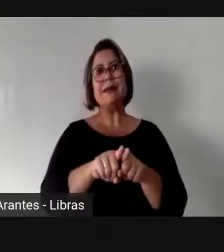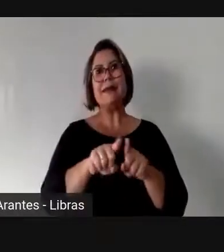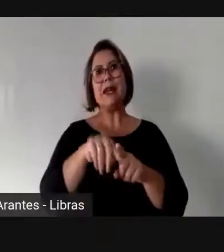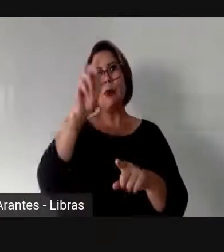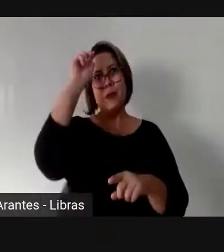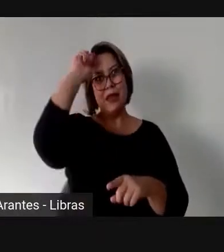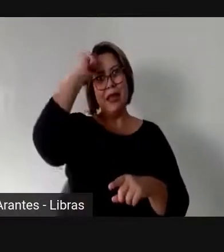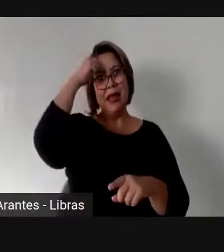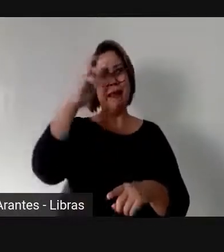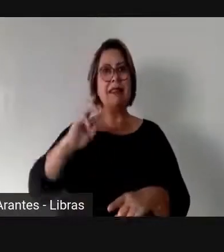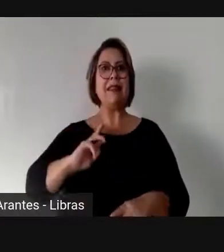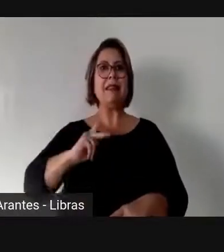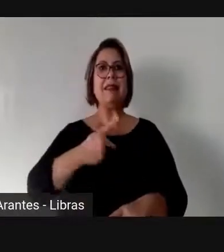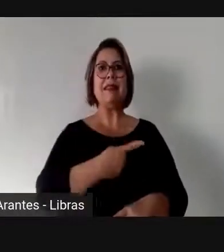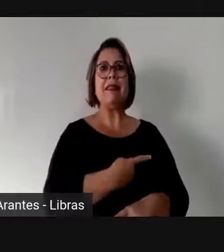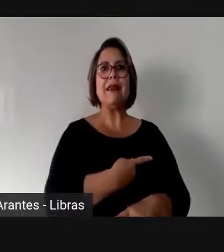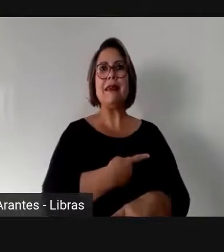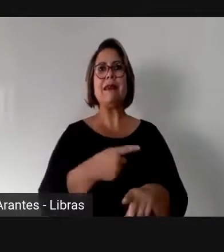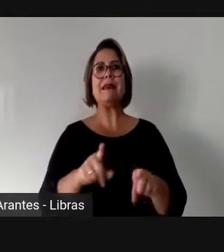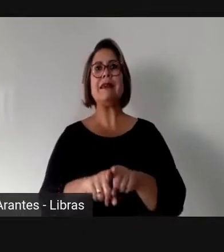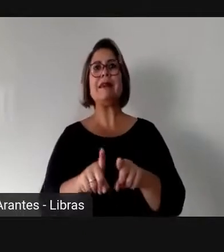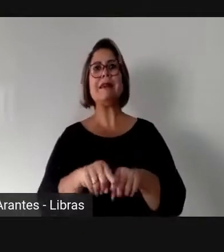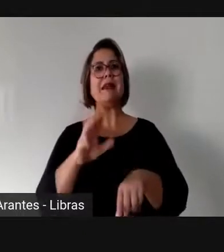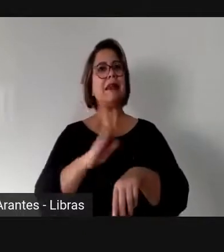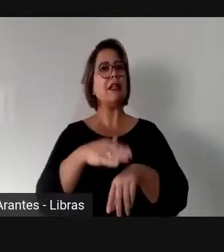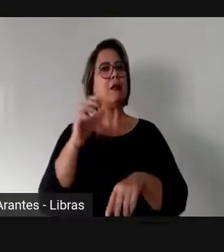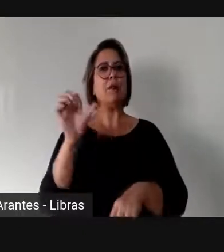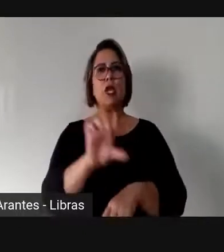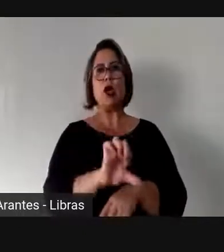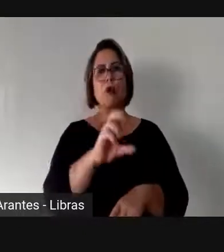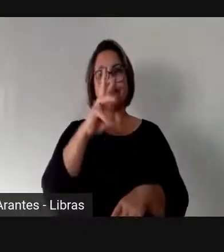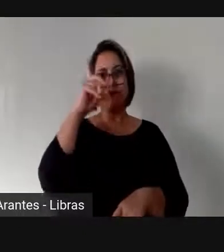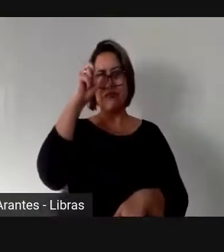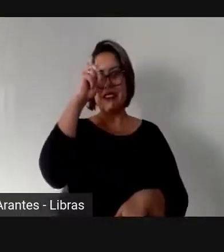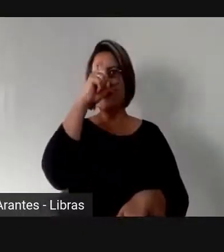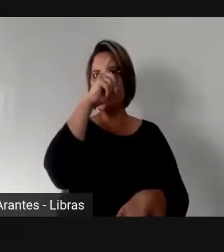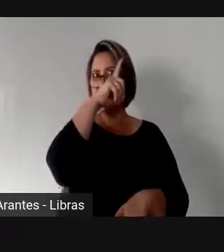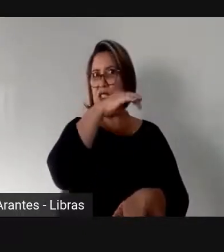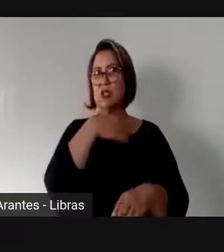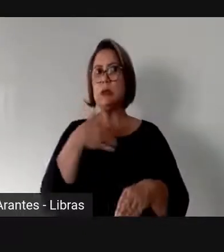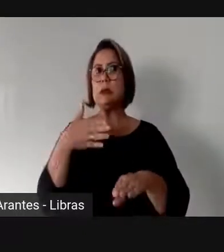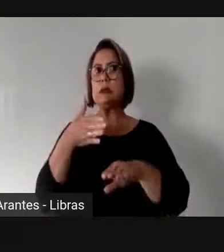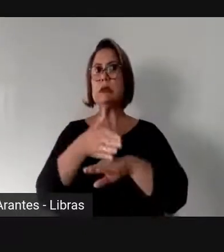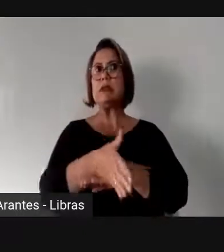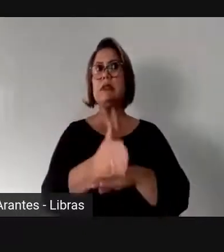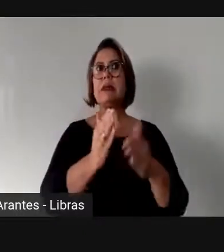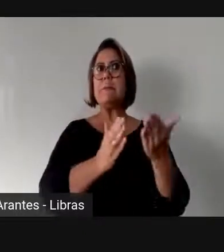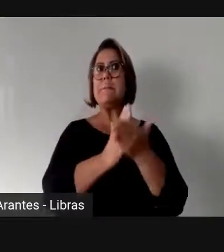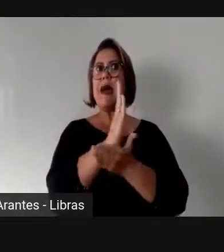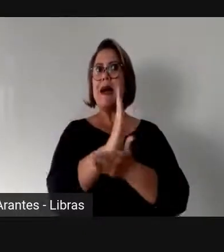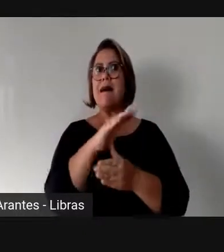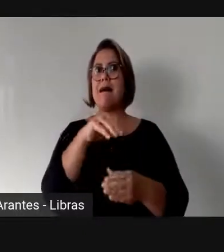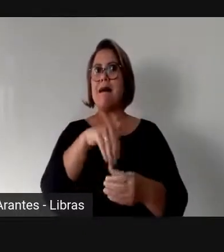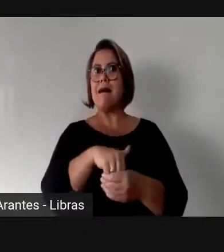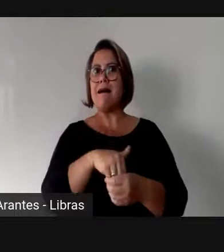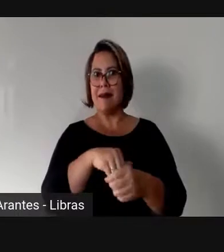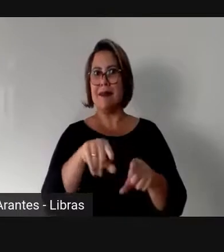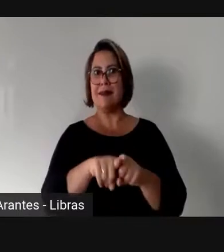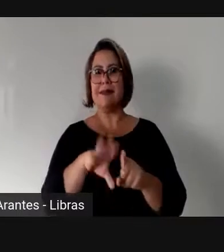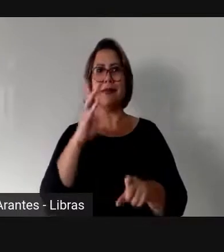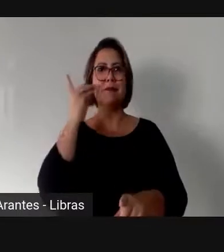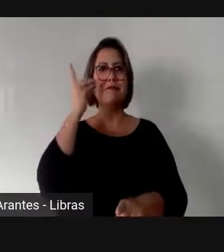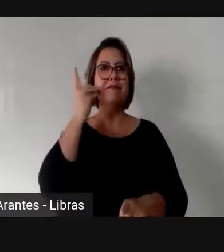terão uma dificuldade de transitar pela arena política brasileira. Se a gente